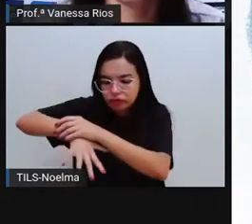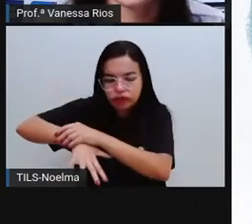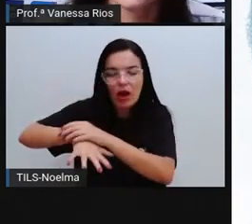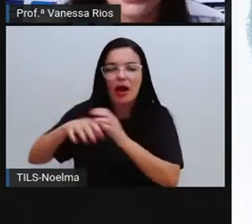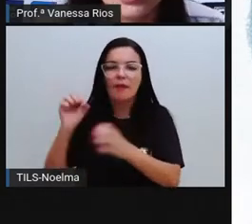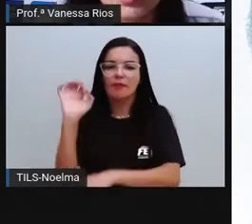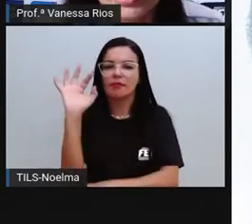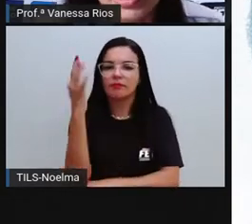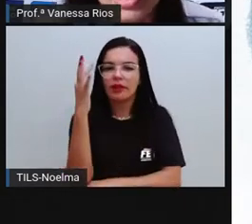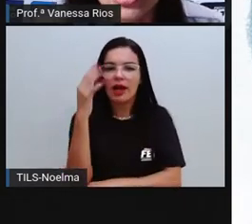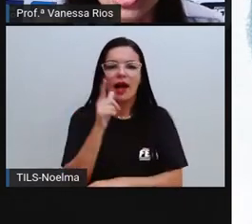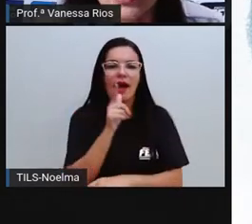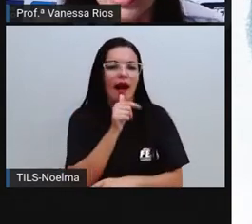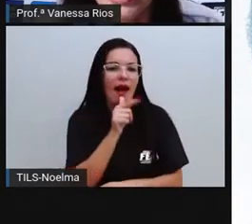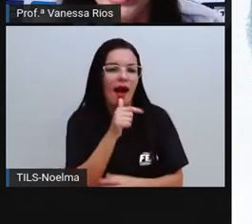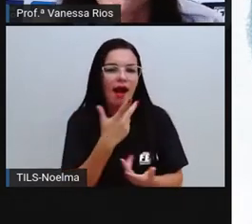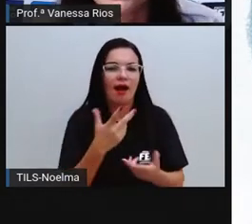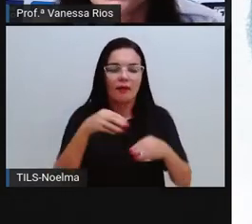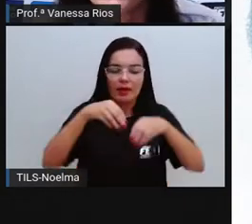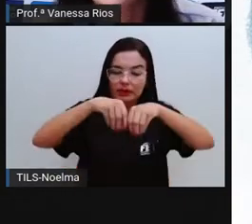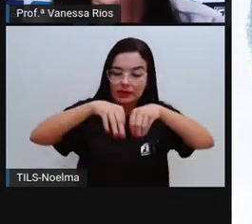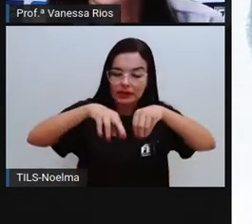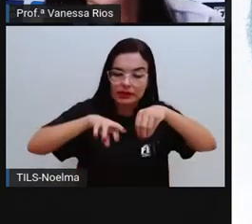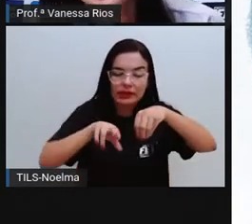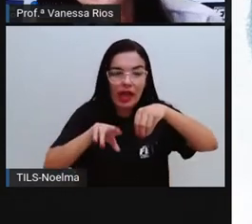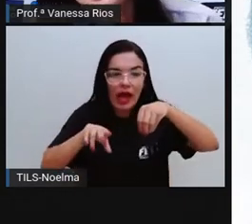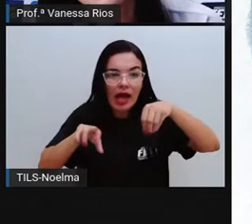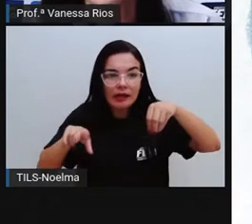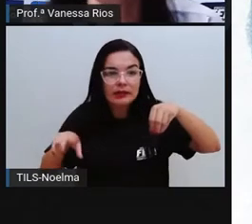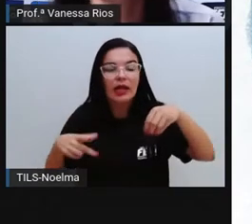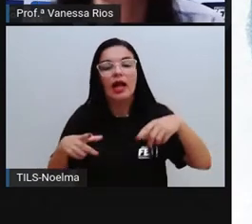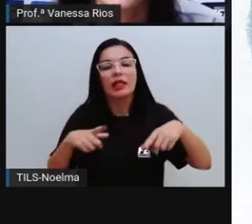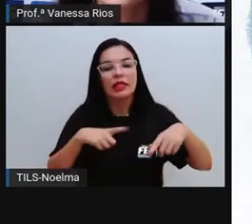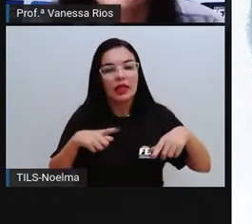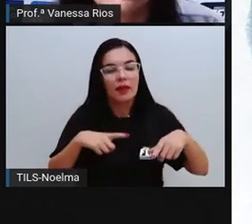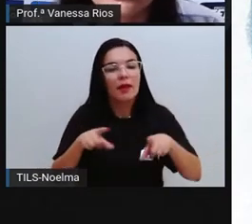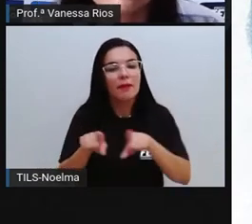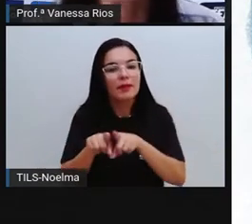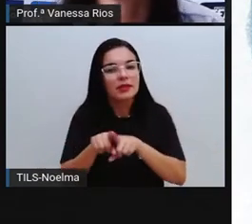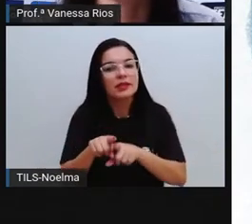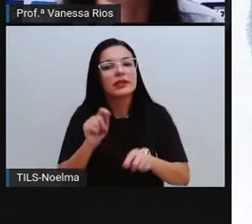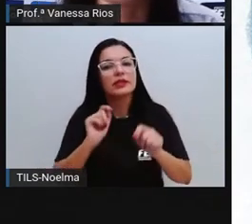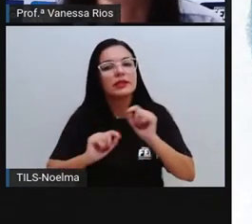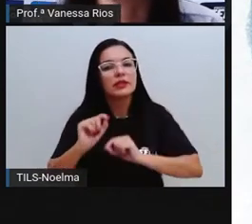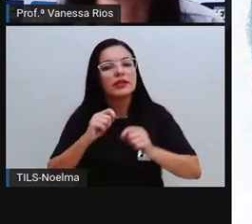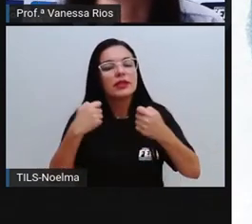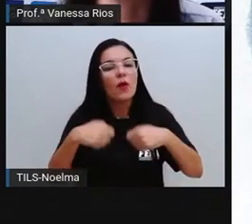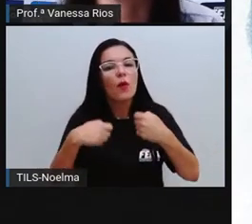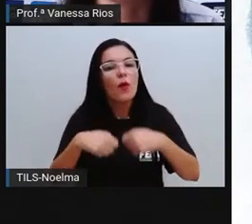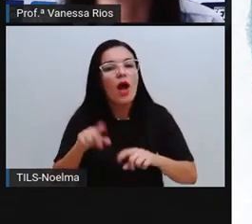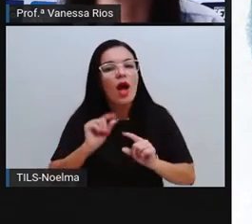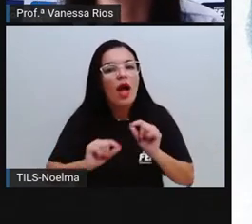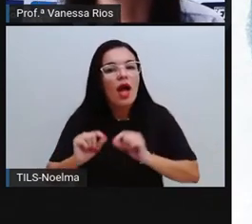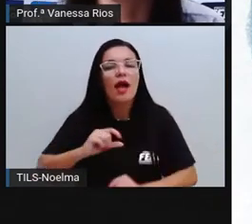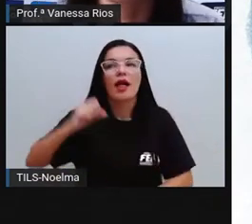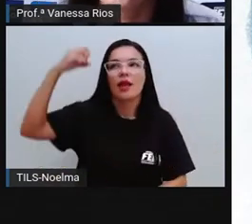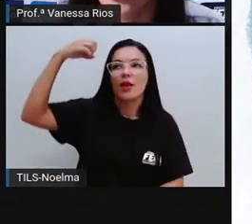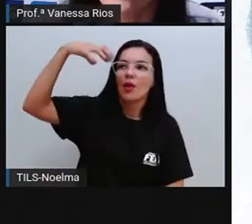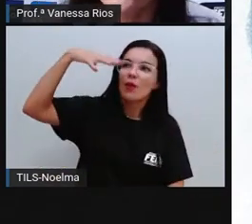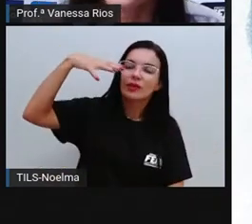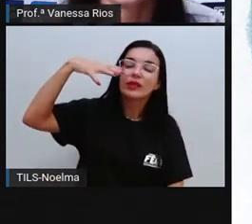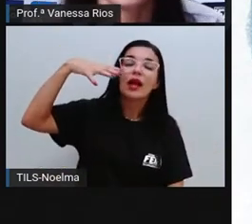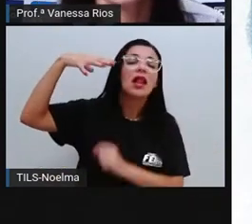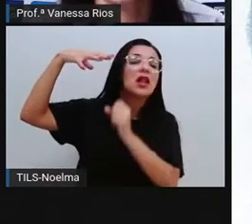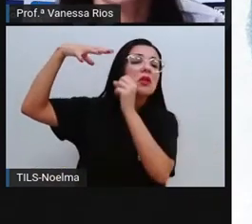retirar da terra sais minerais, não. A planta também precisa da luz. E isso, precisa da luz do